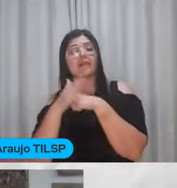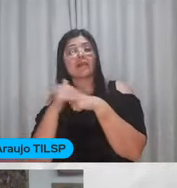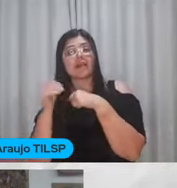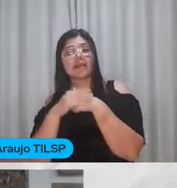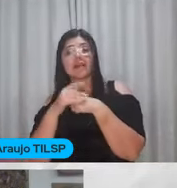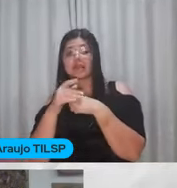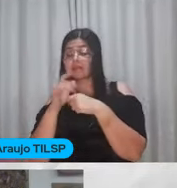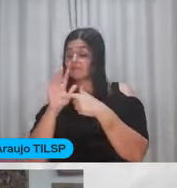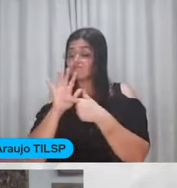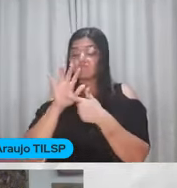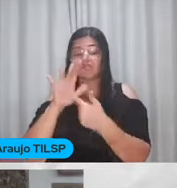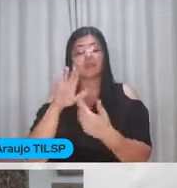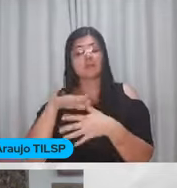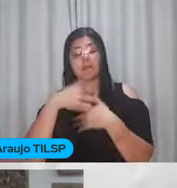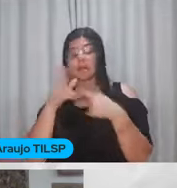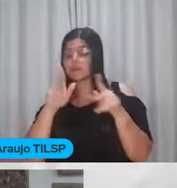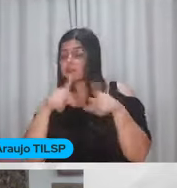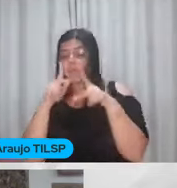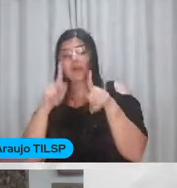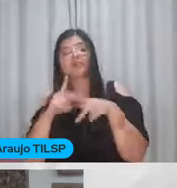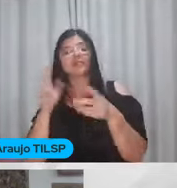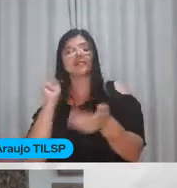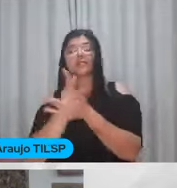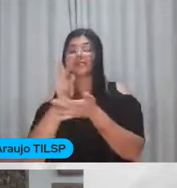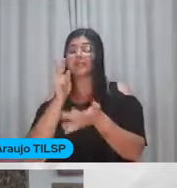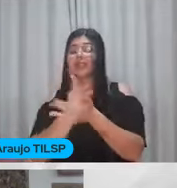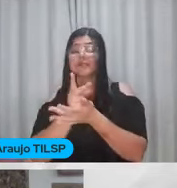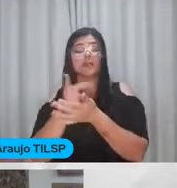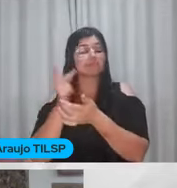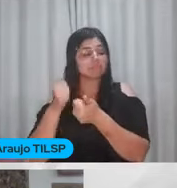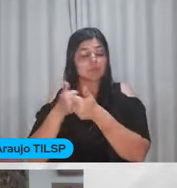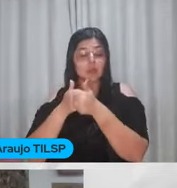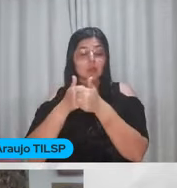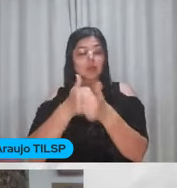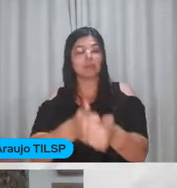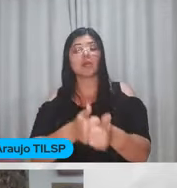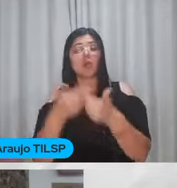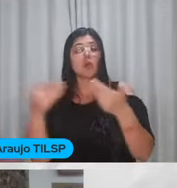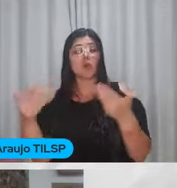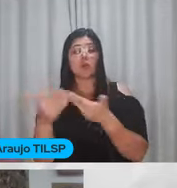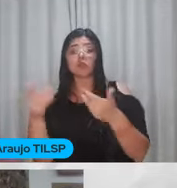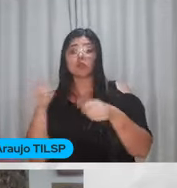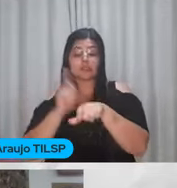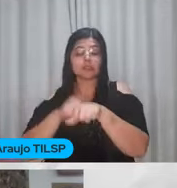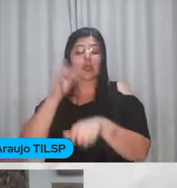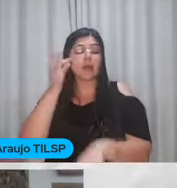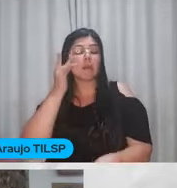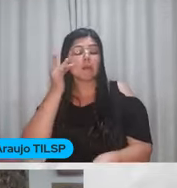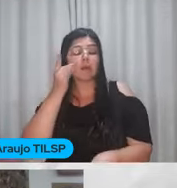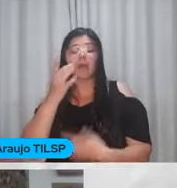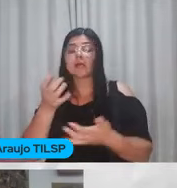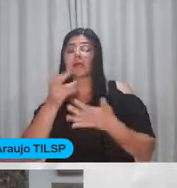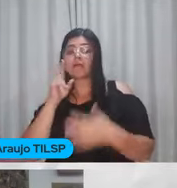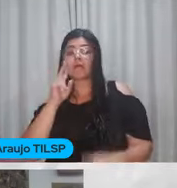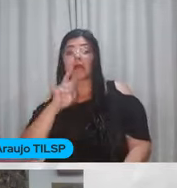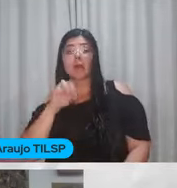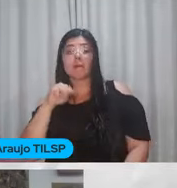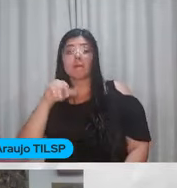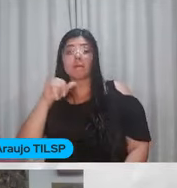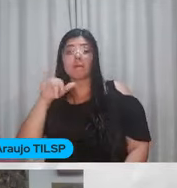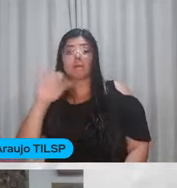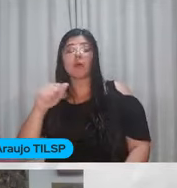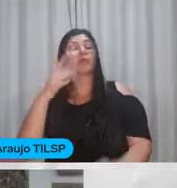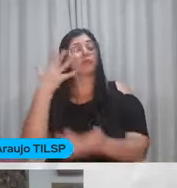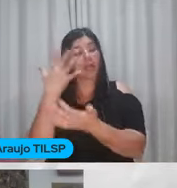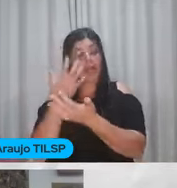apresento você hoje Pra esse povo Que sempre nos prestigia Hoje quem não tá Em tempo real Mas que quer muito ver a Mônica Essa live